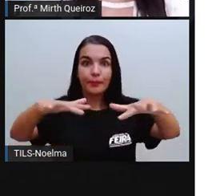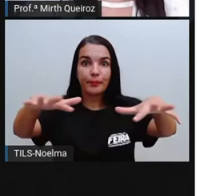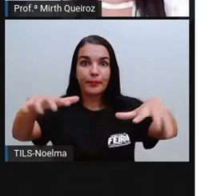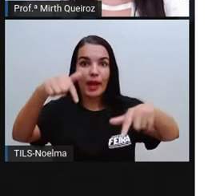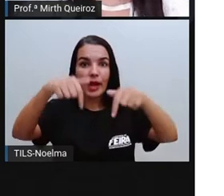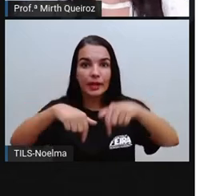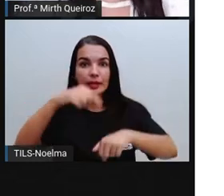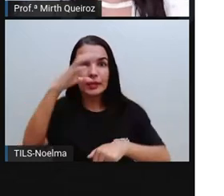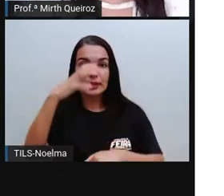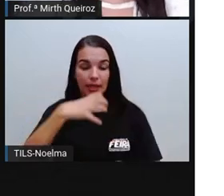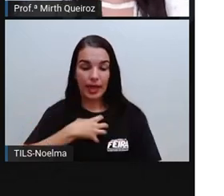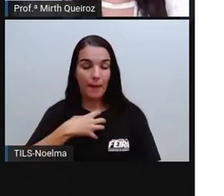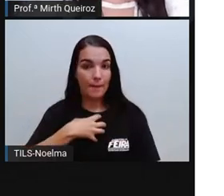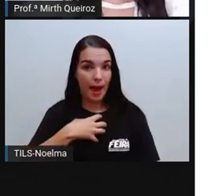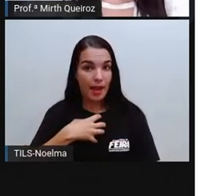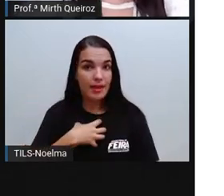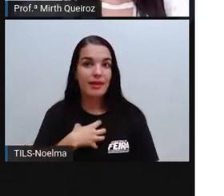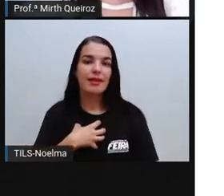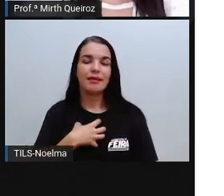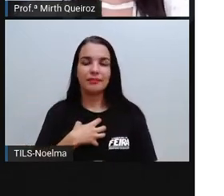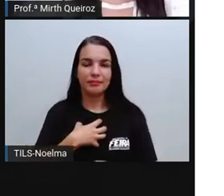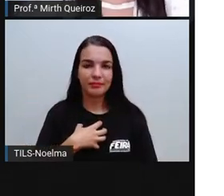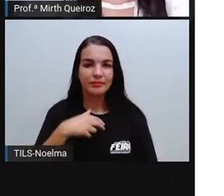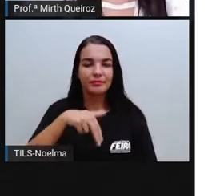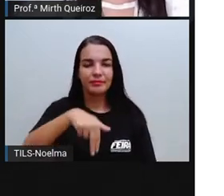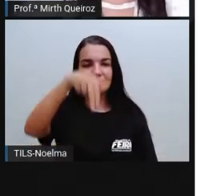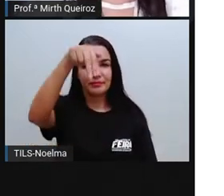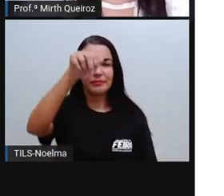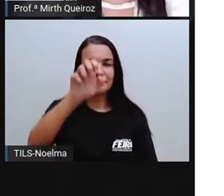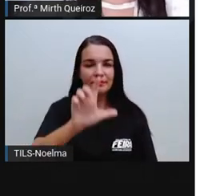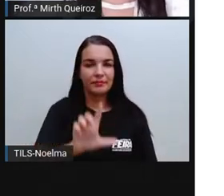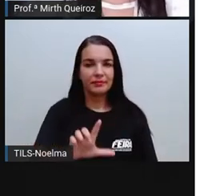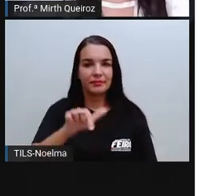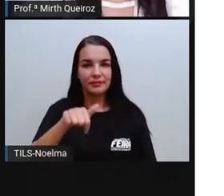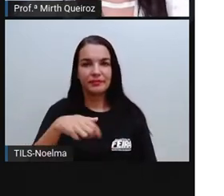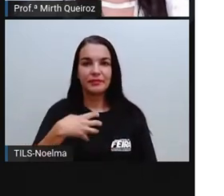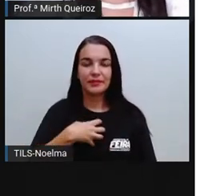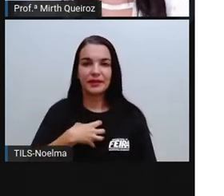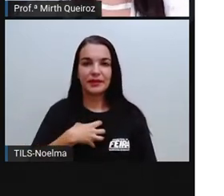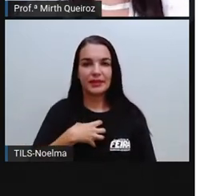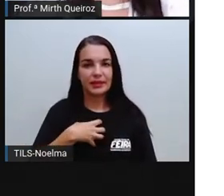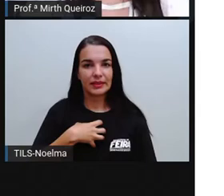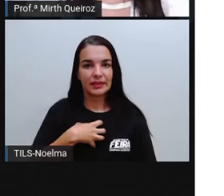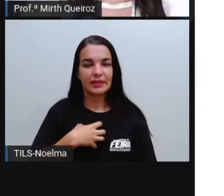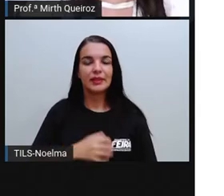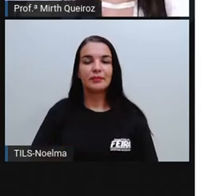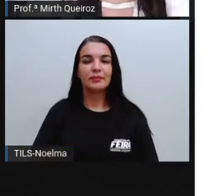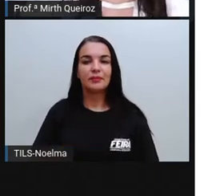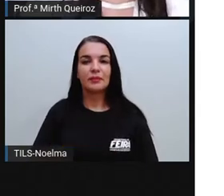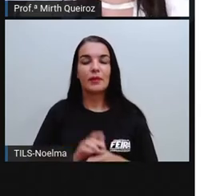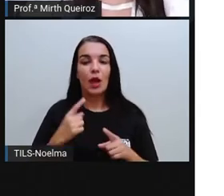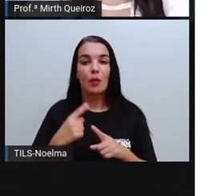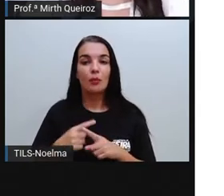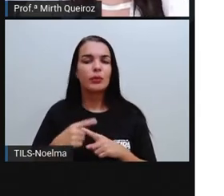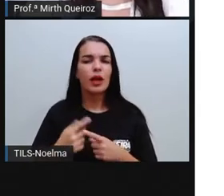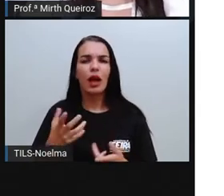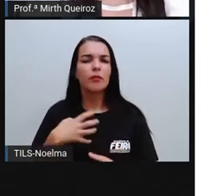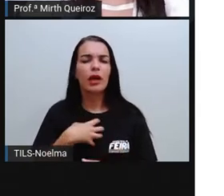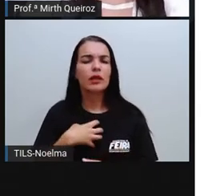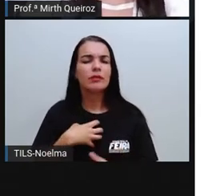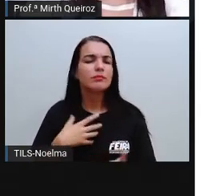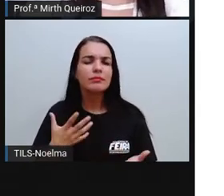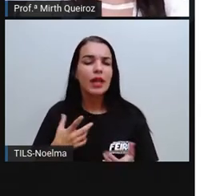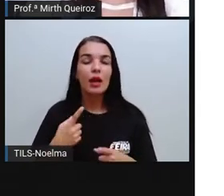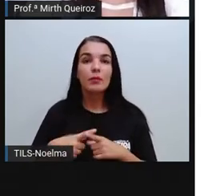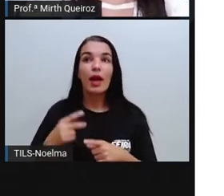Disseminada aí no nordeste, né? Em especial aí na Bahia. Por que a Bahia? Porque a